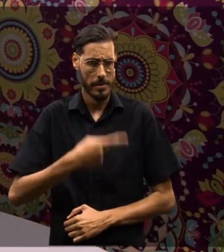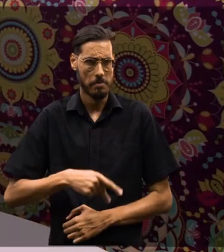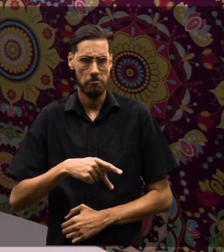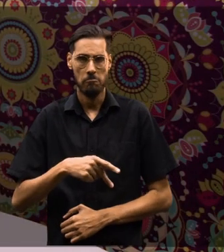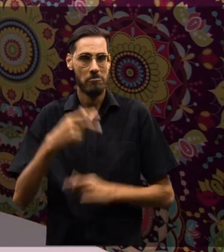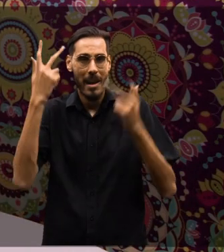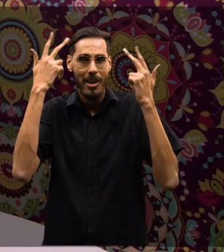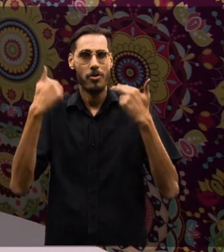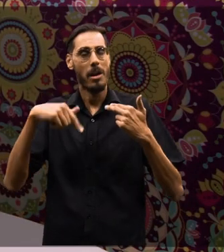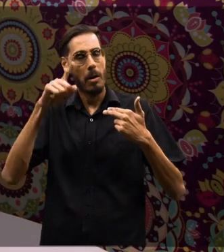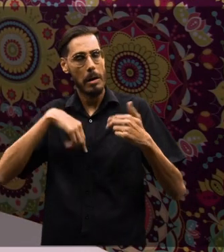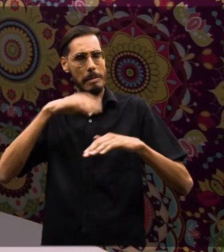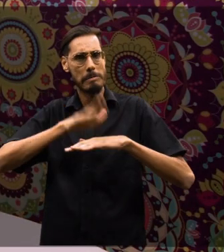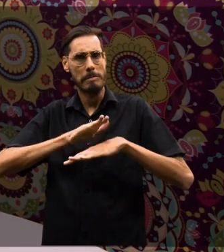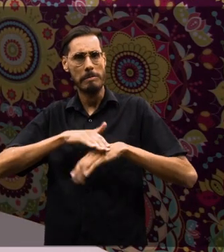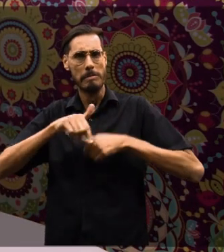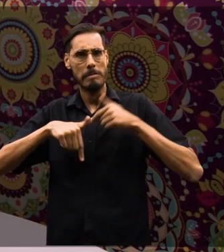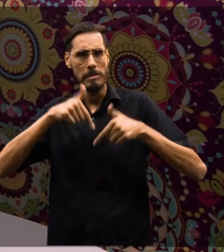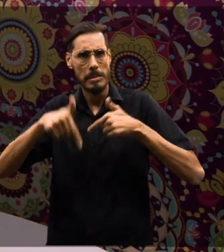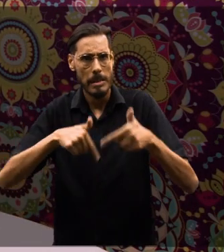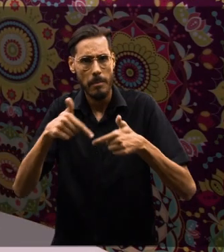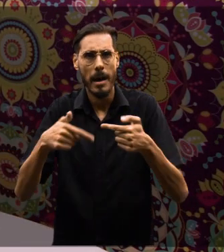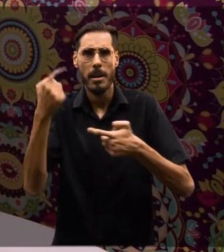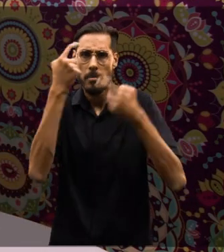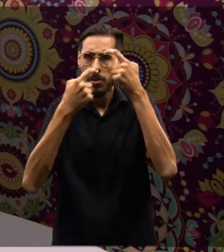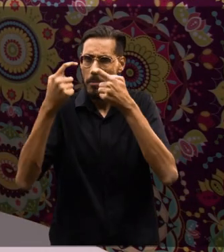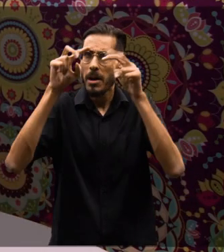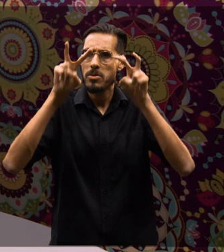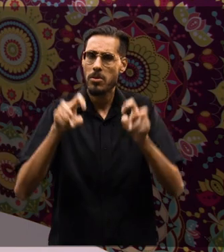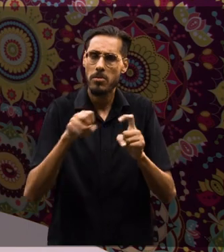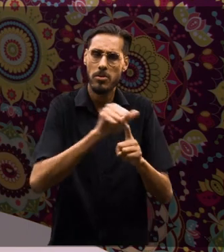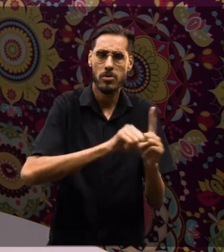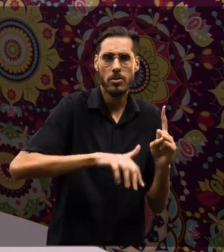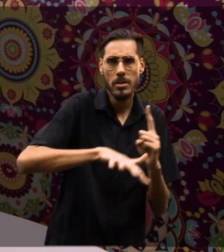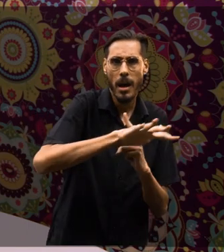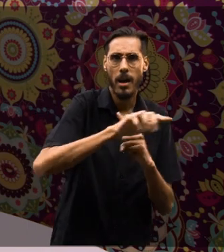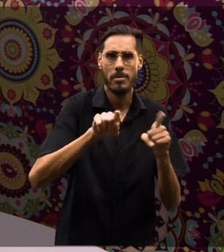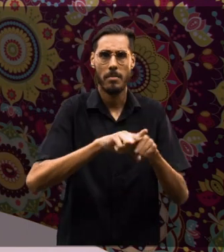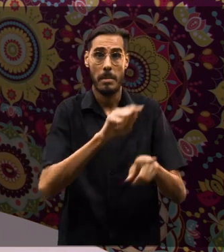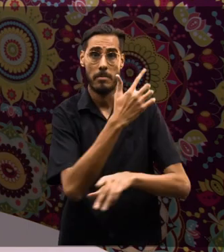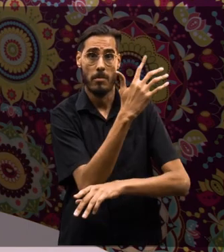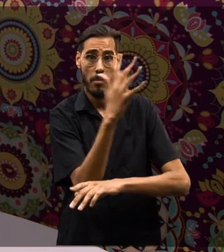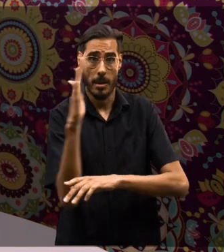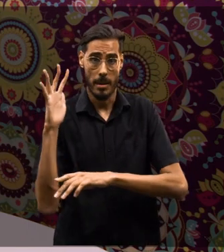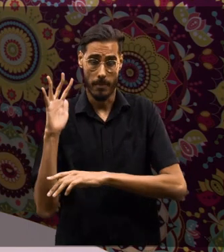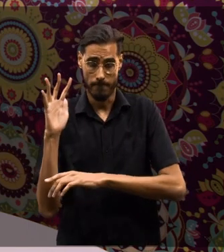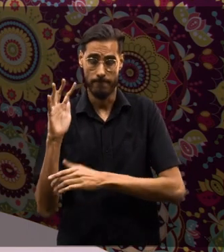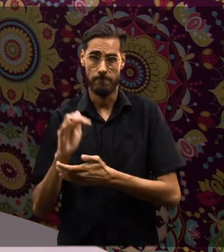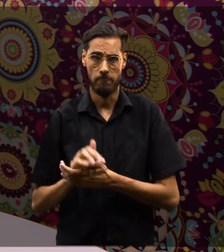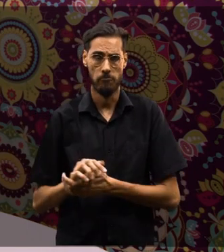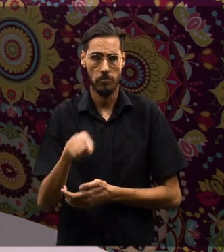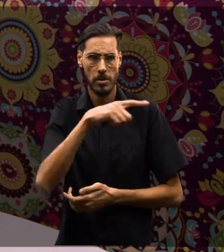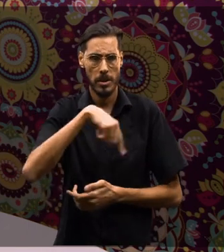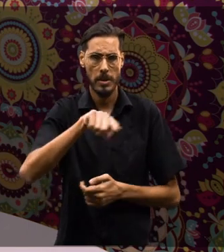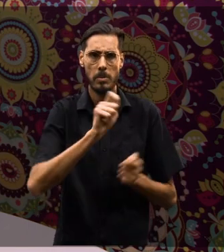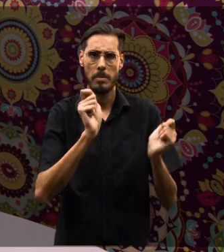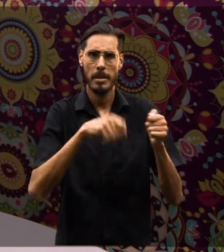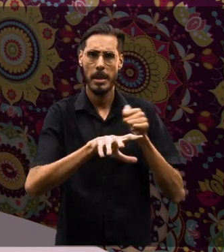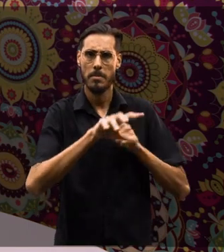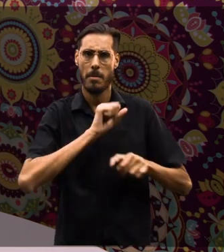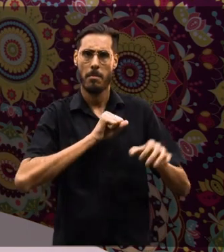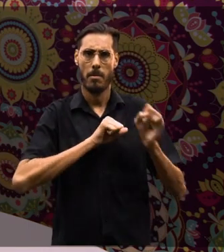alunos são naturalmente proativos, criativos e preocupados com questões ambientais e sociais. Essas